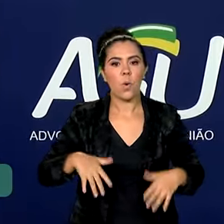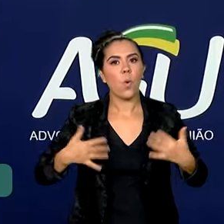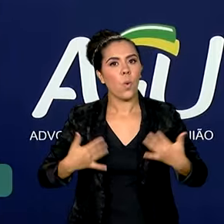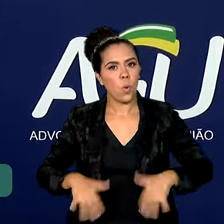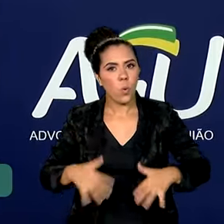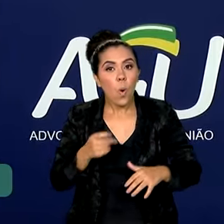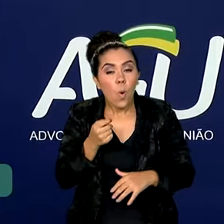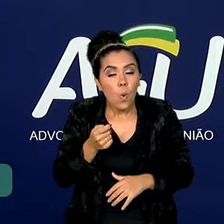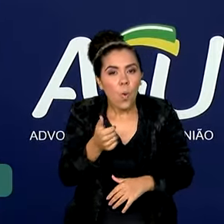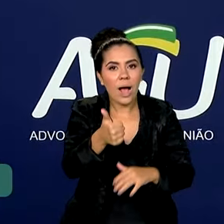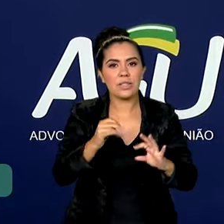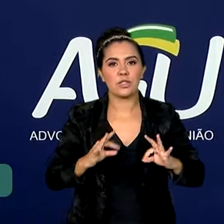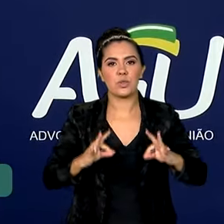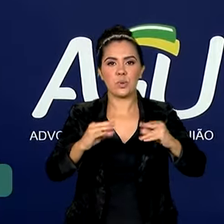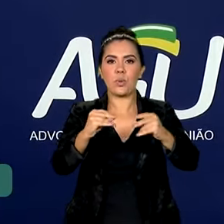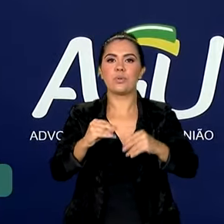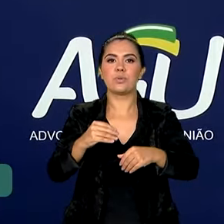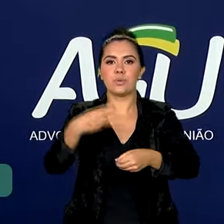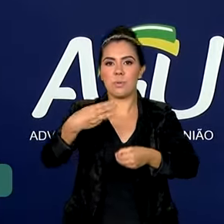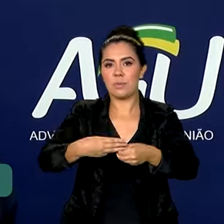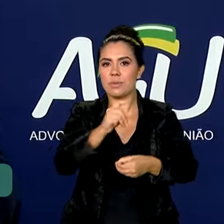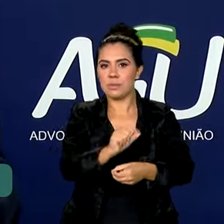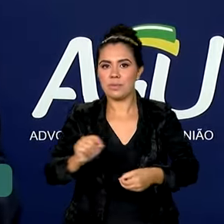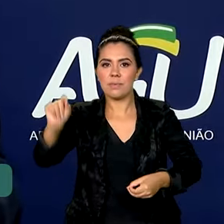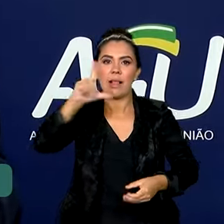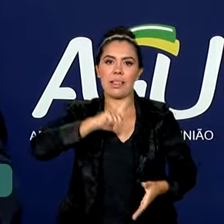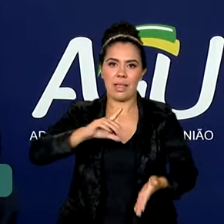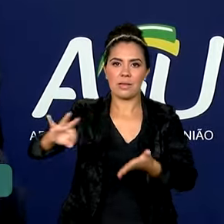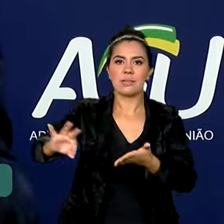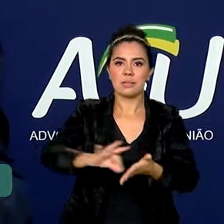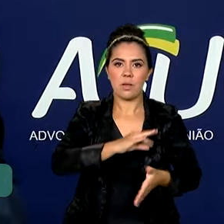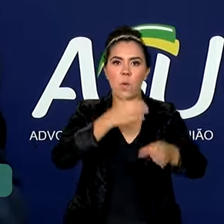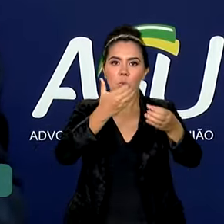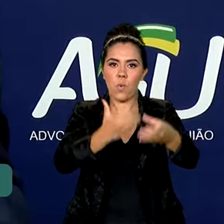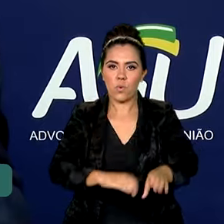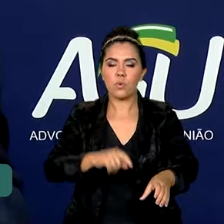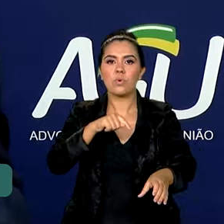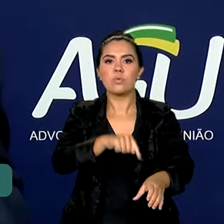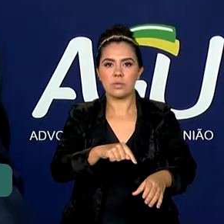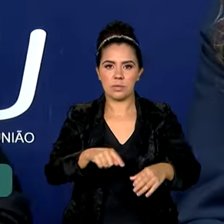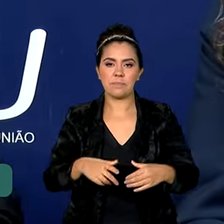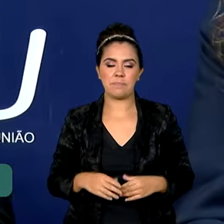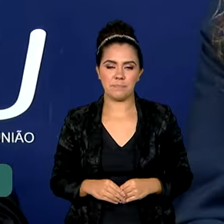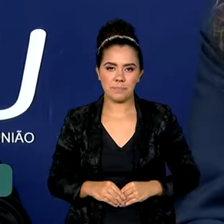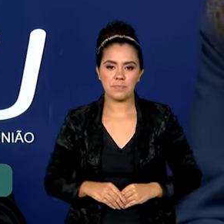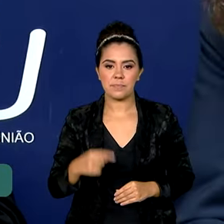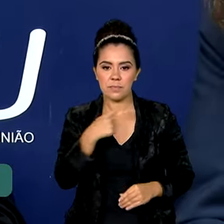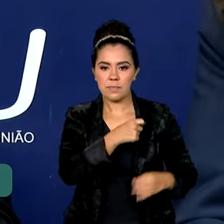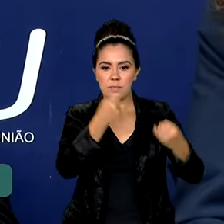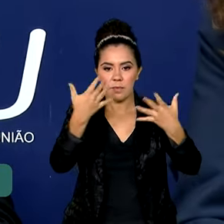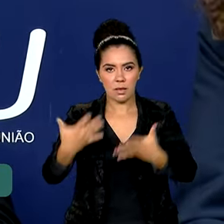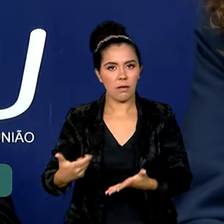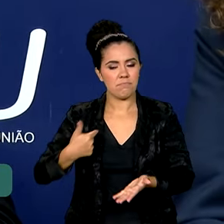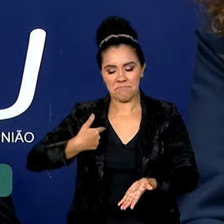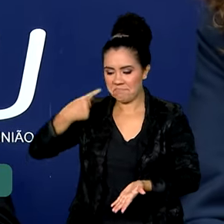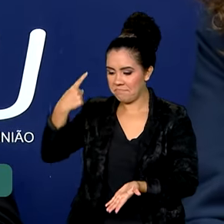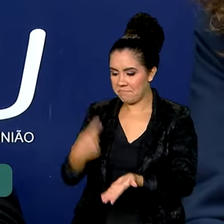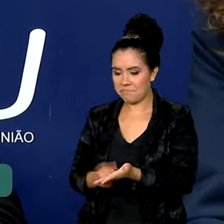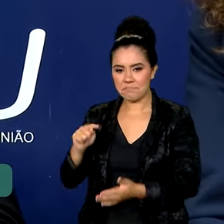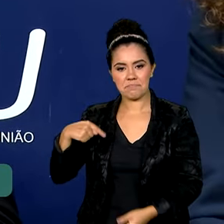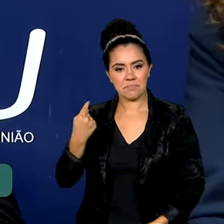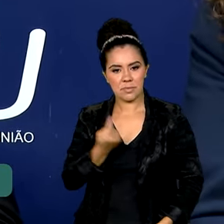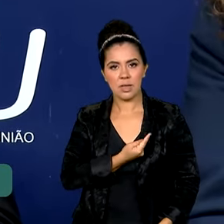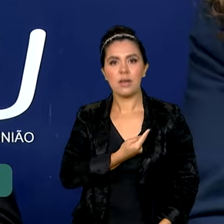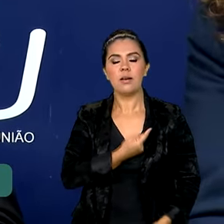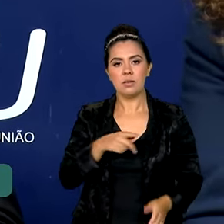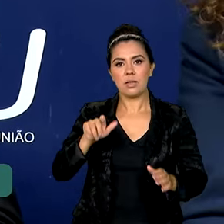todos os municípios brasileiros têm gente inscrita no concurso, dada essa capilaridade das provas. Conte com a Advocacia Geral do União